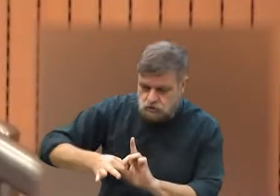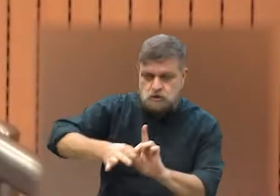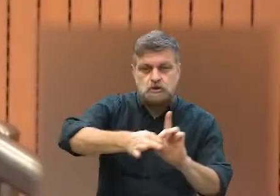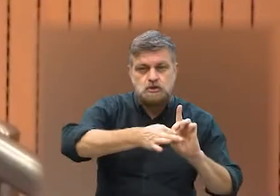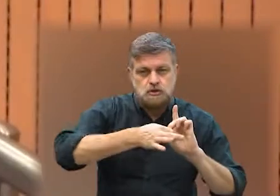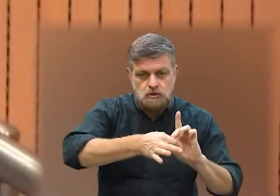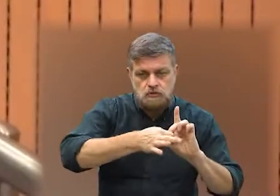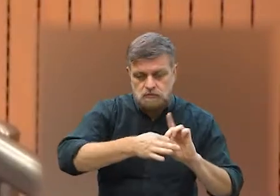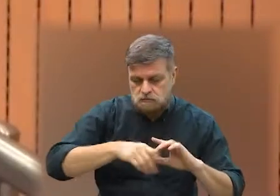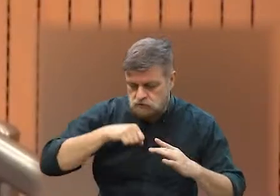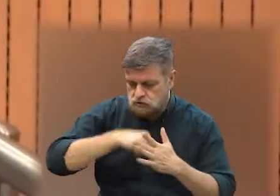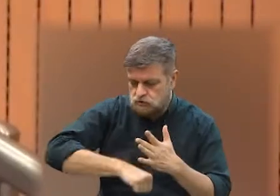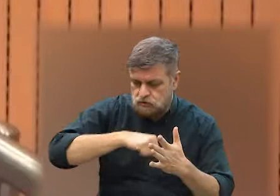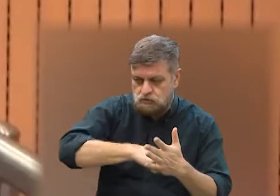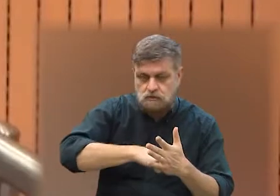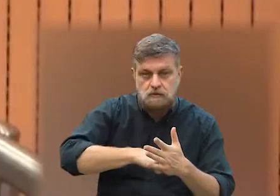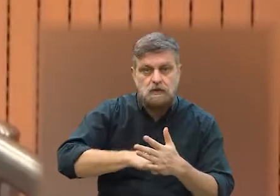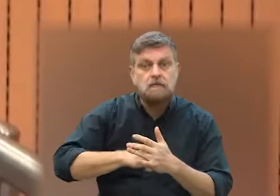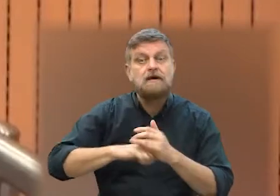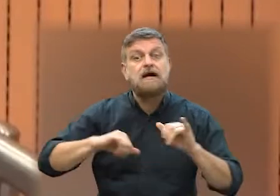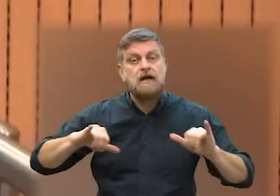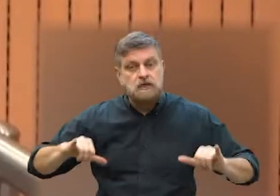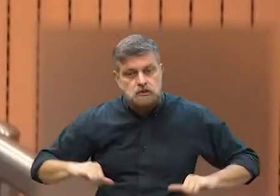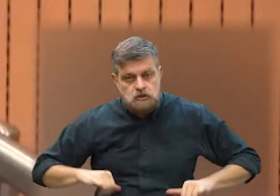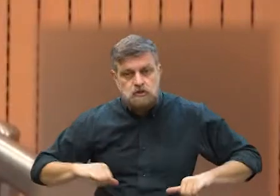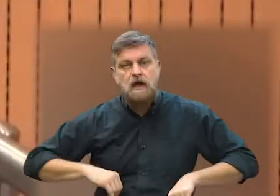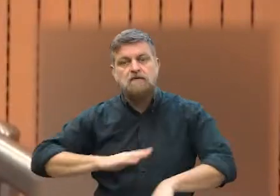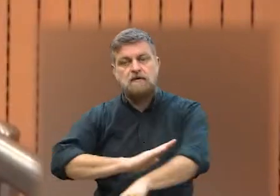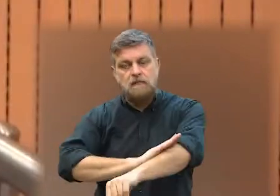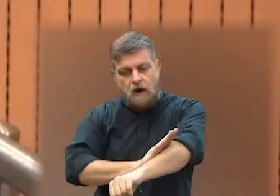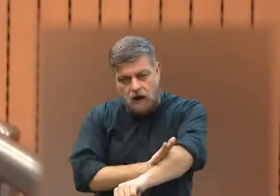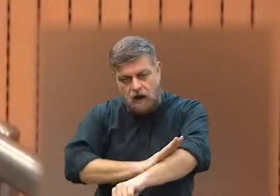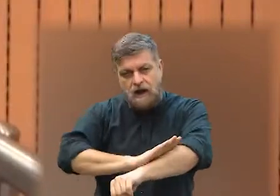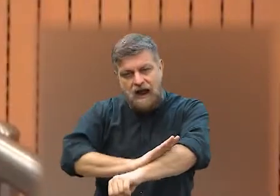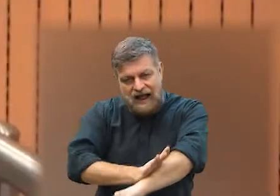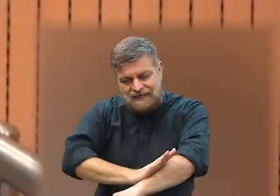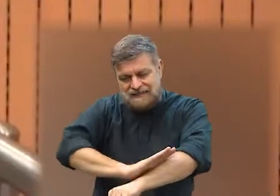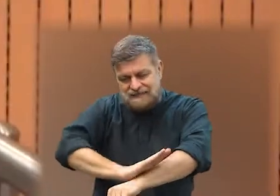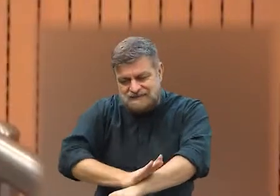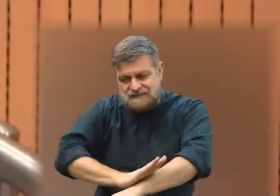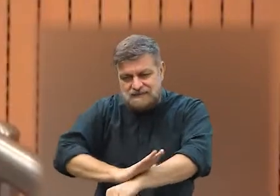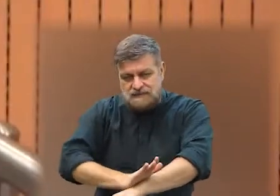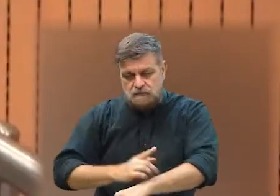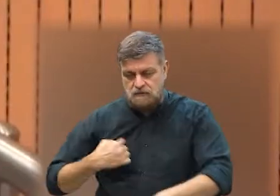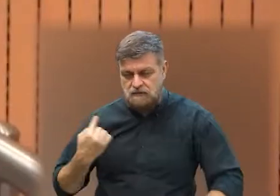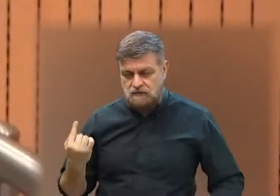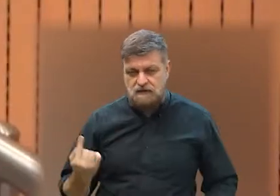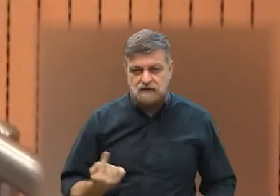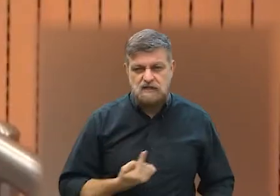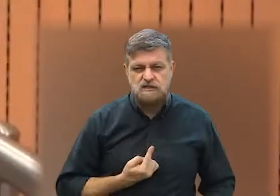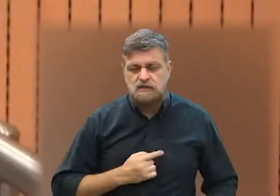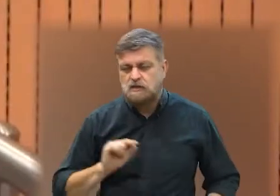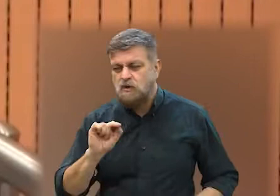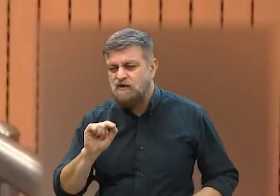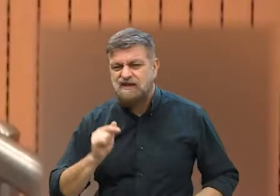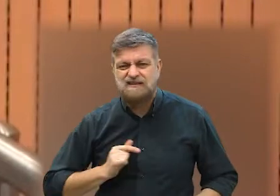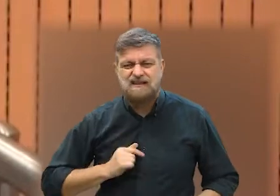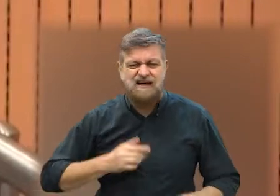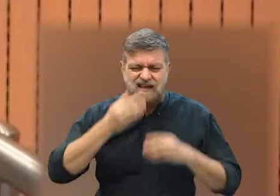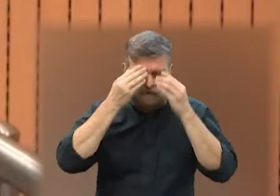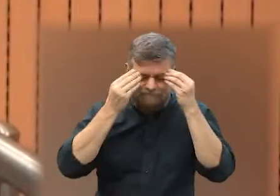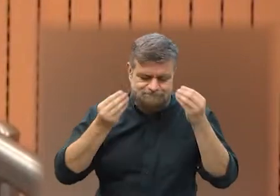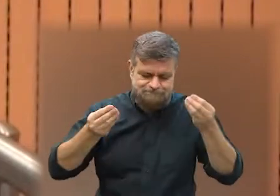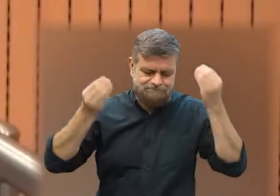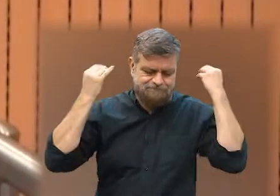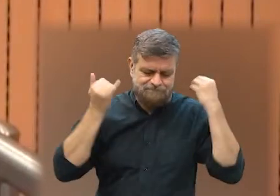junto, a gente acaba sofrendo racismo e às vezes a gente deixa até de